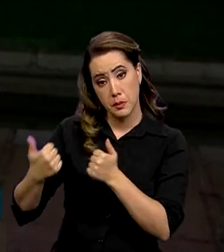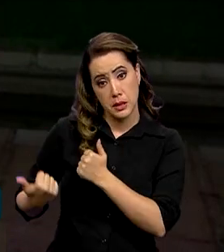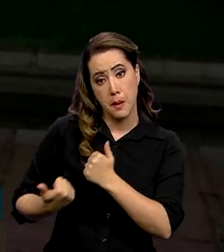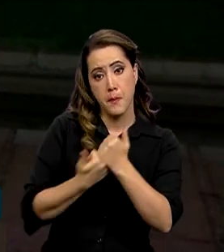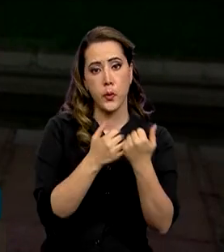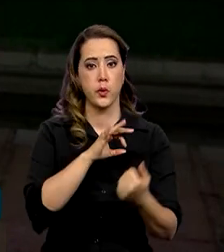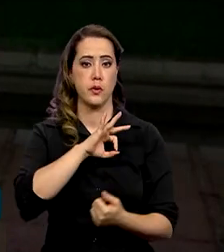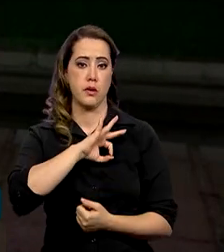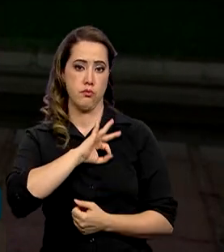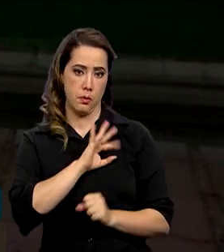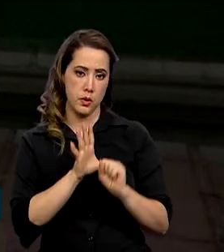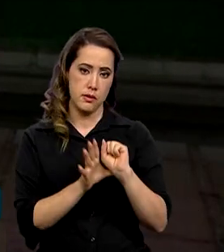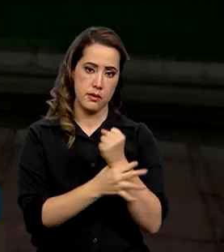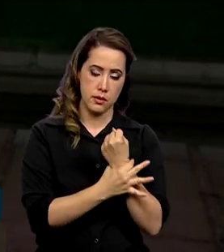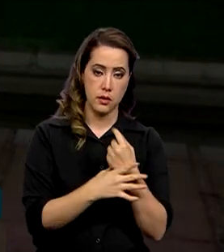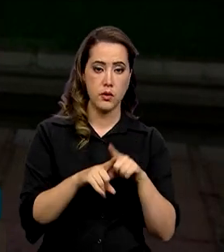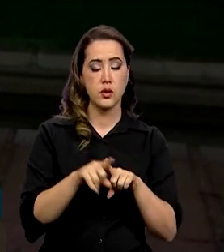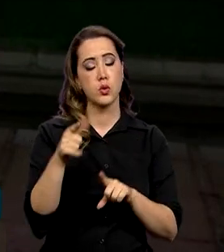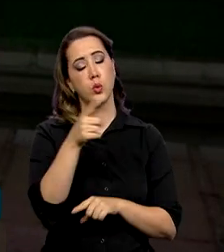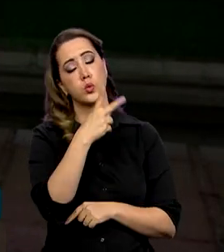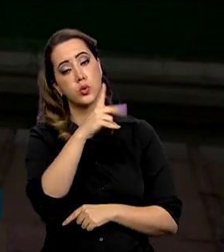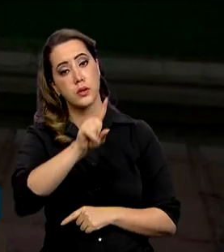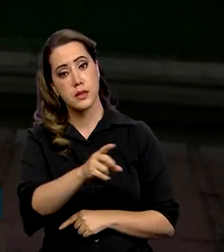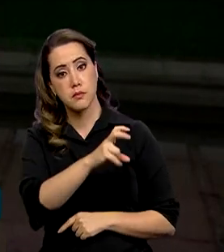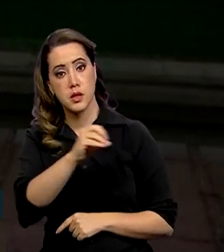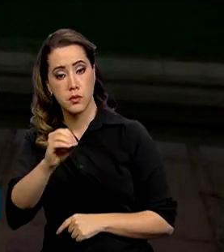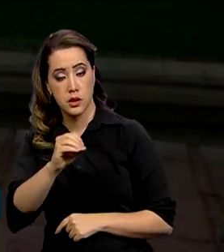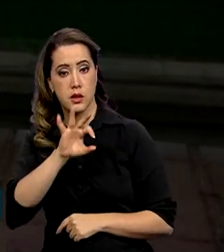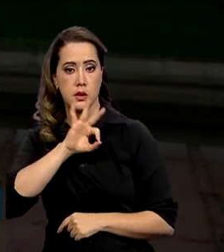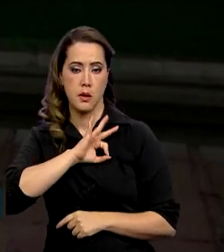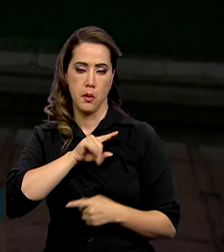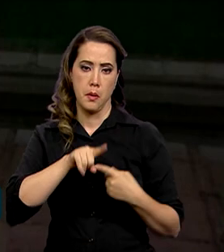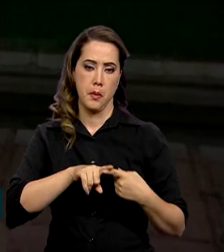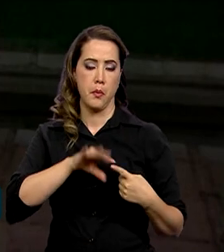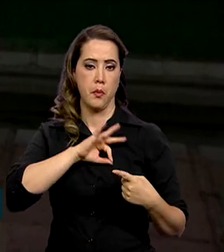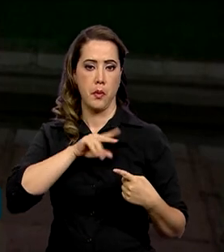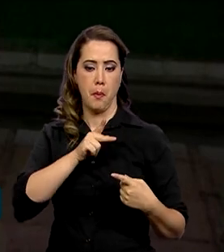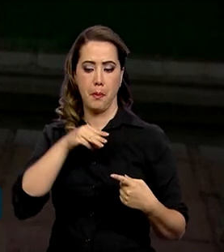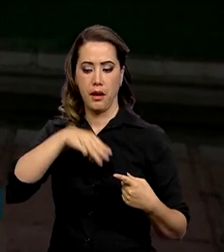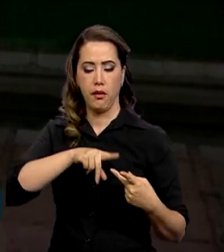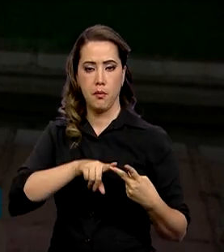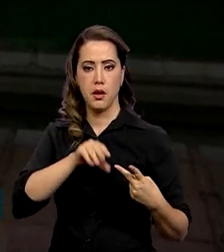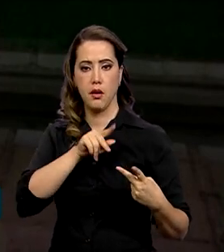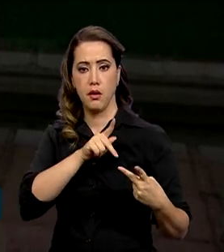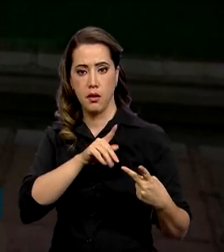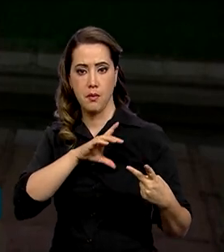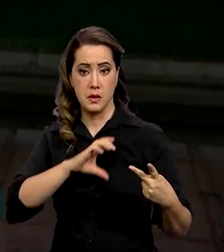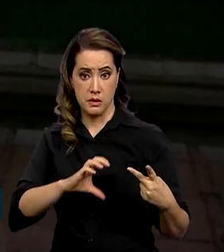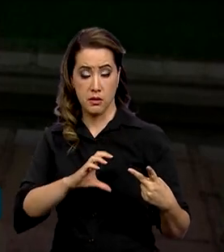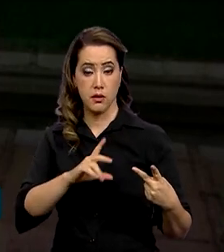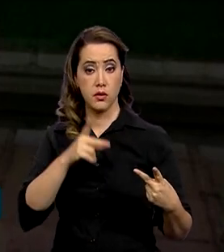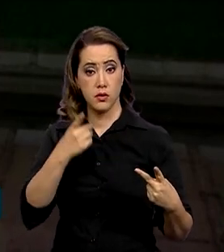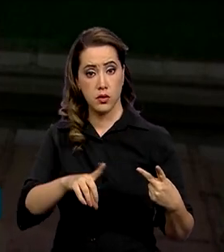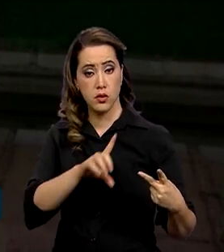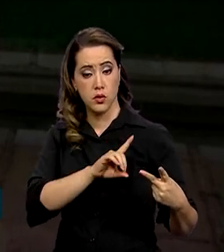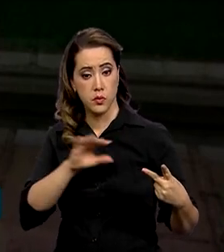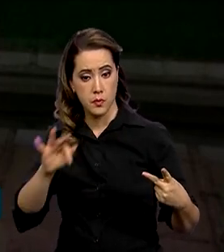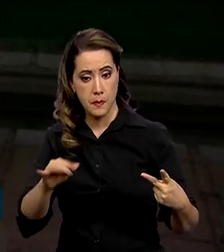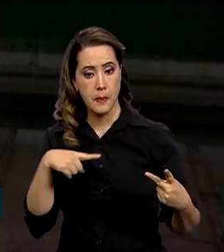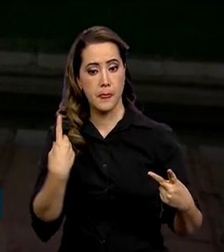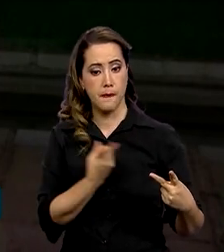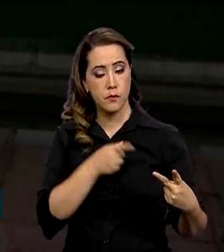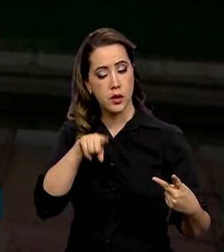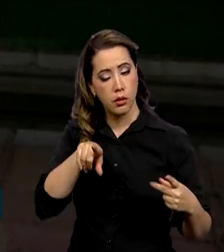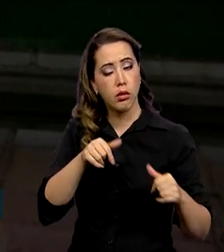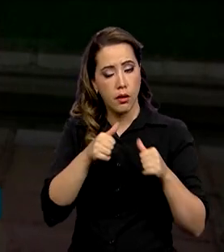Outros 2.500 militares das Polícias Militar e Civil do DF também vão estar